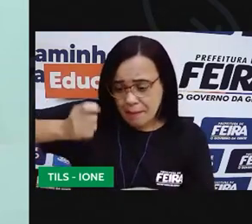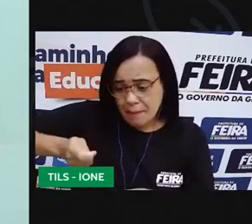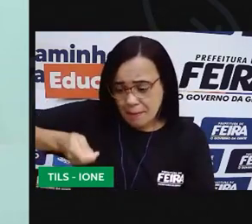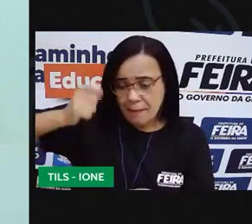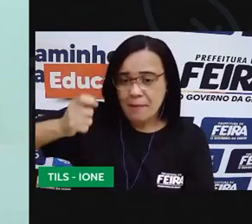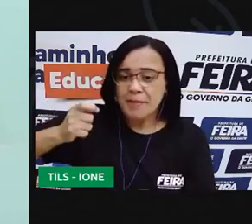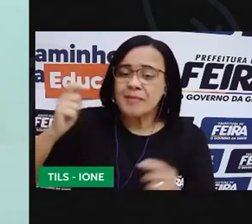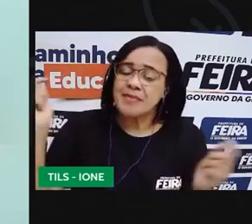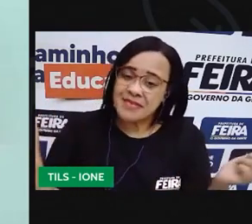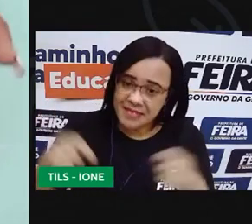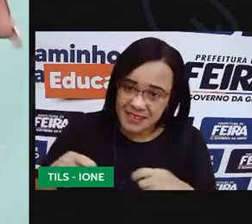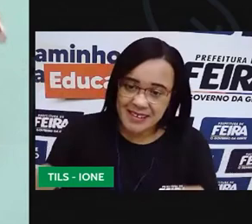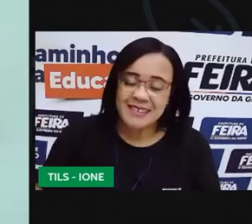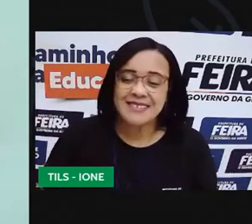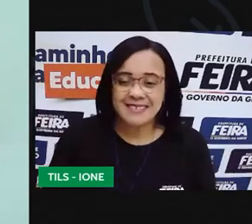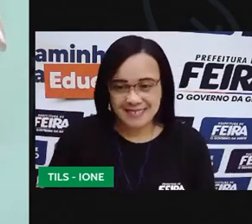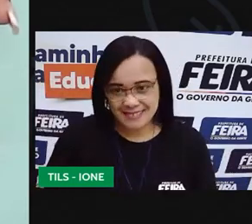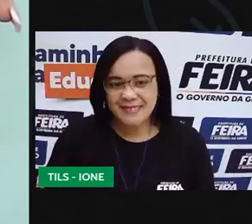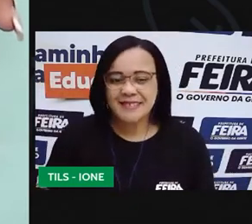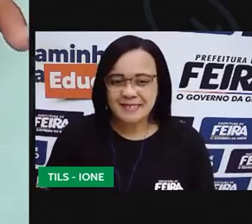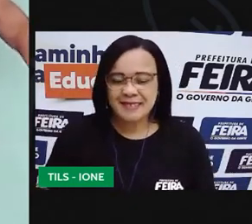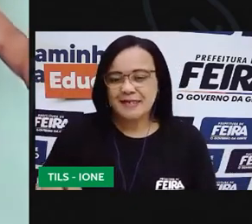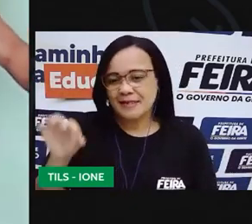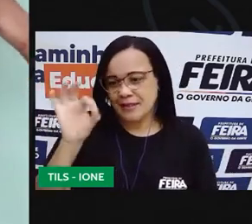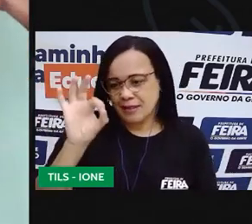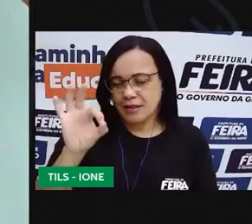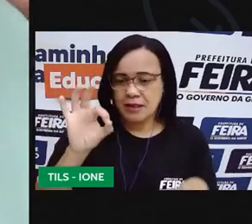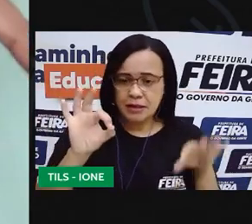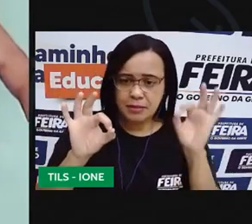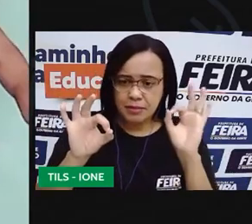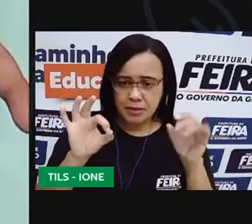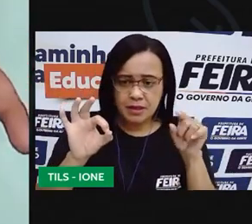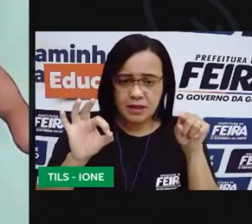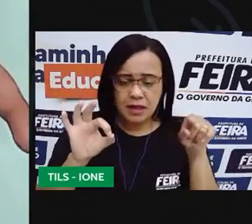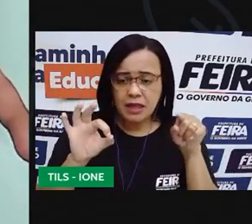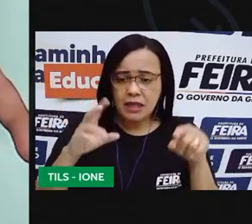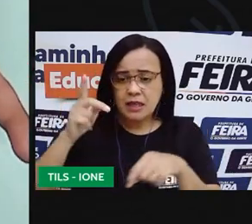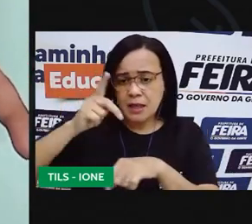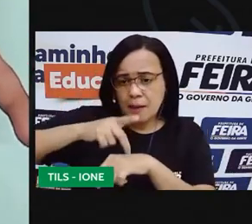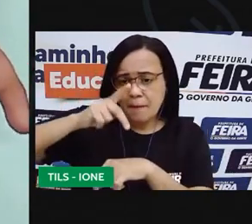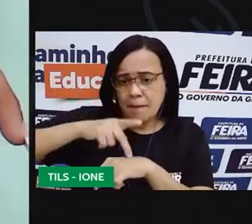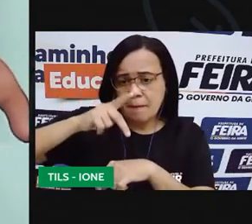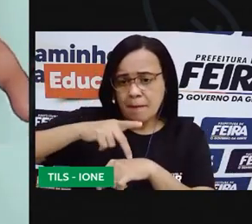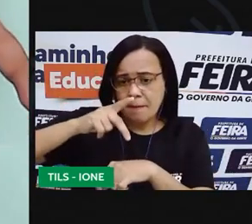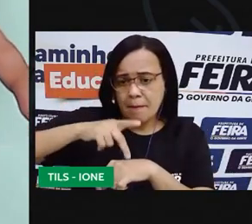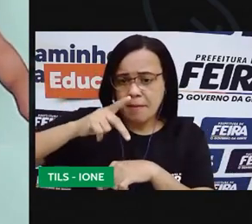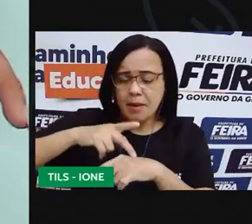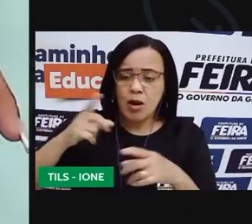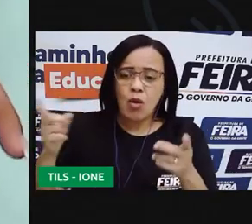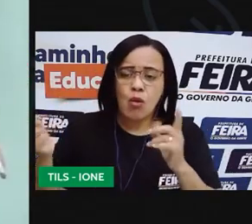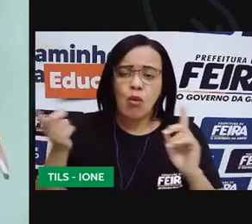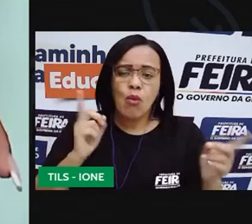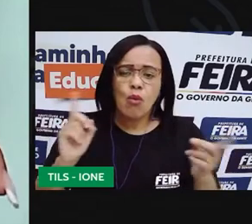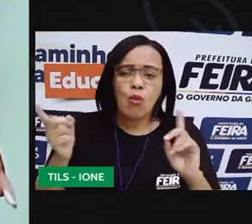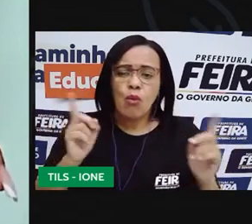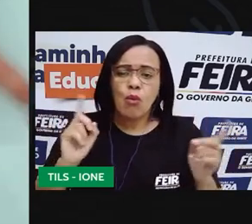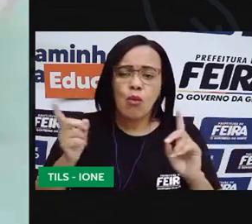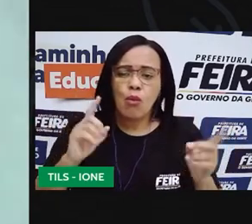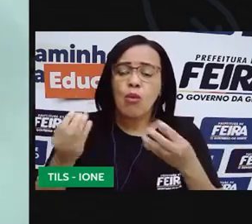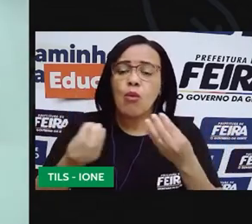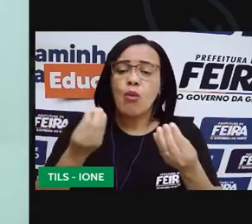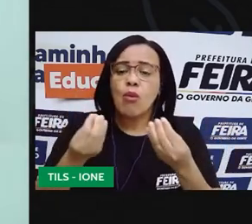de garrafa e também vou colocar aqui esse capo de tijolo para ver o que que acontece com os nus.